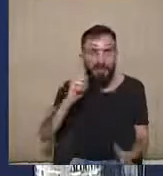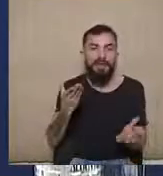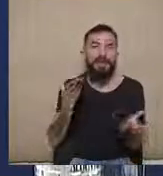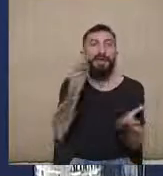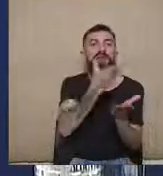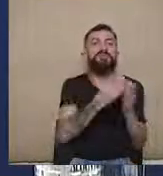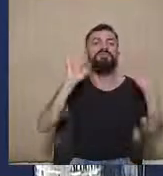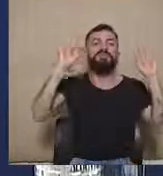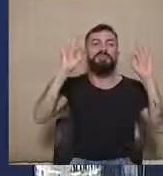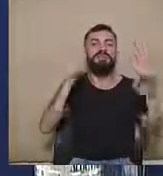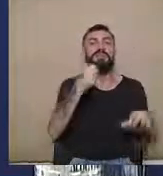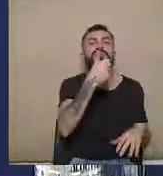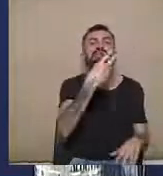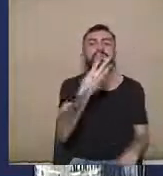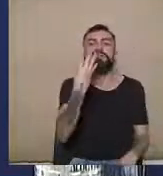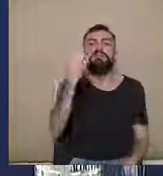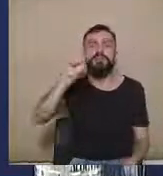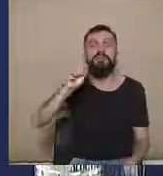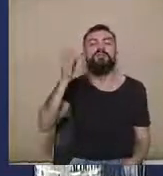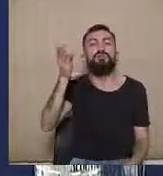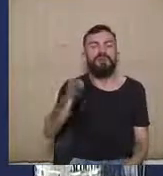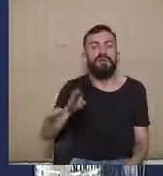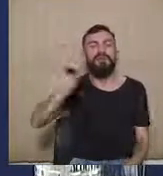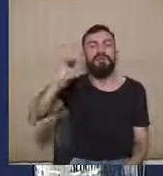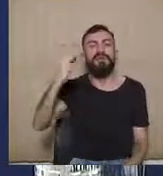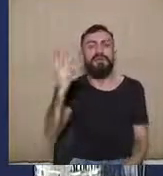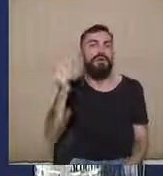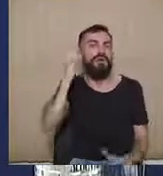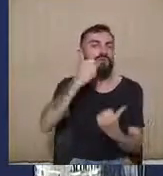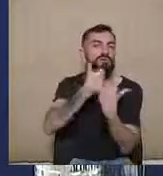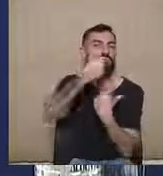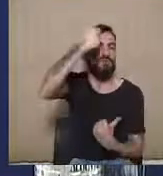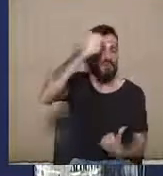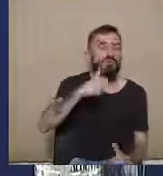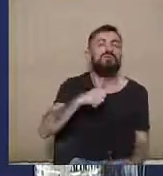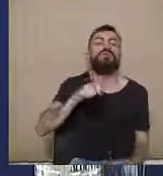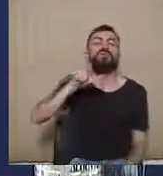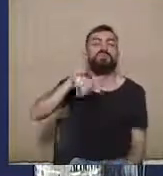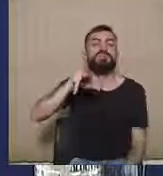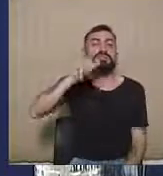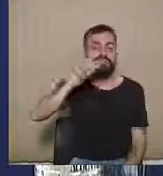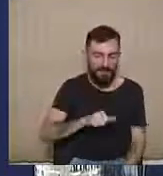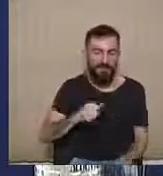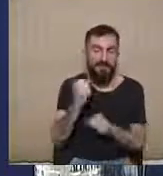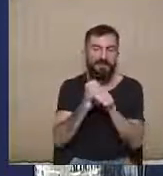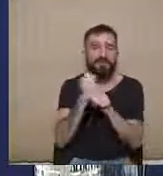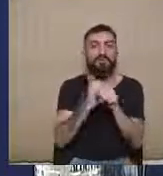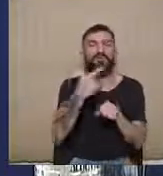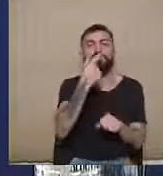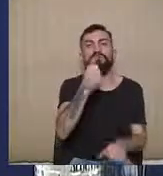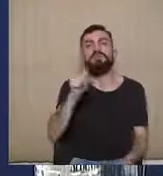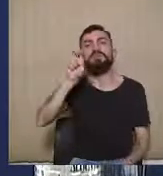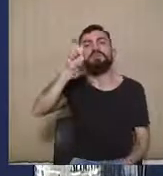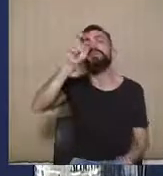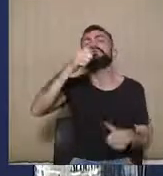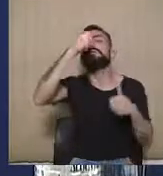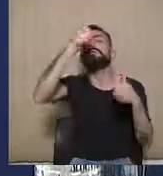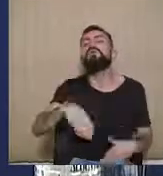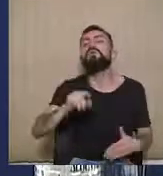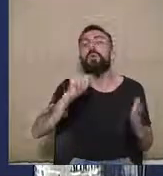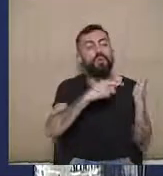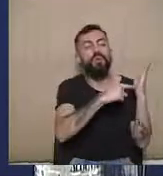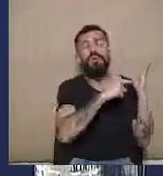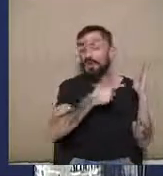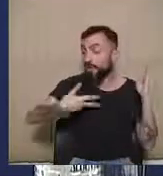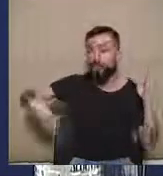Especial 1348-04, da ministra Luciana Lócio, de 2015, que vai dizer o seguinte, é firme entendimento dessa